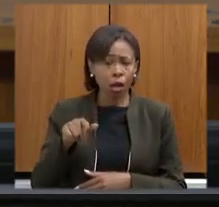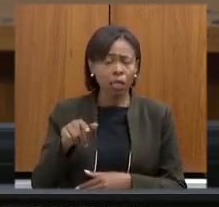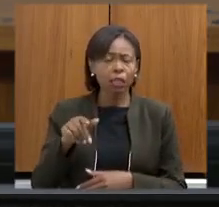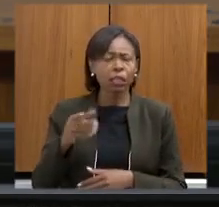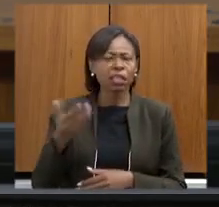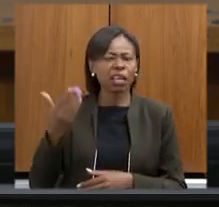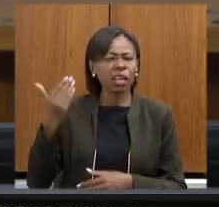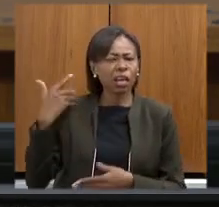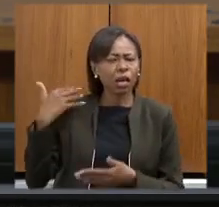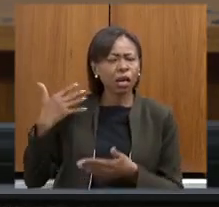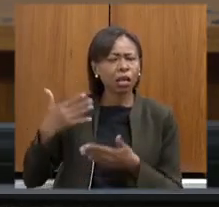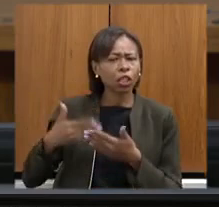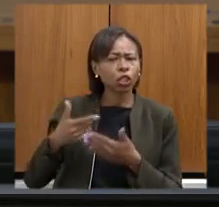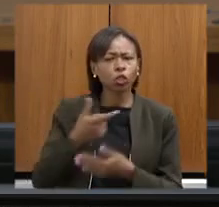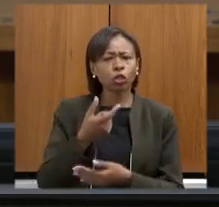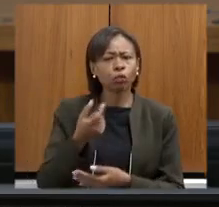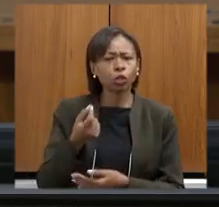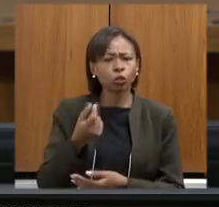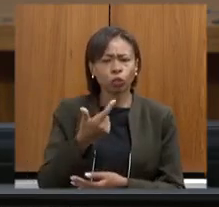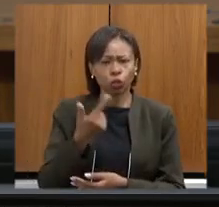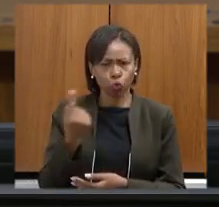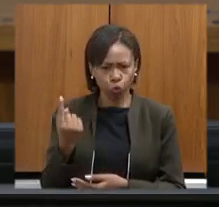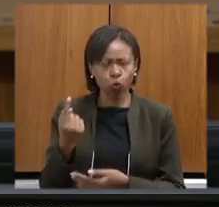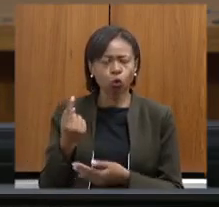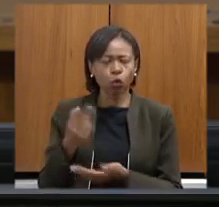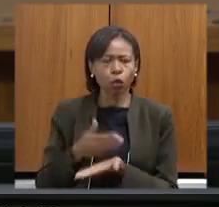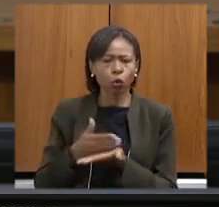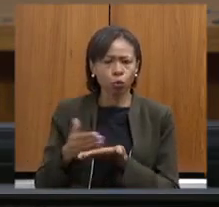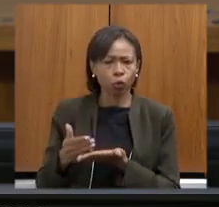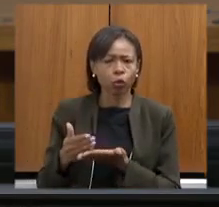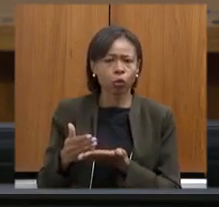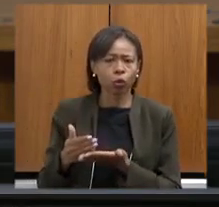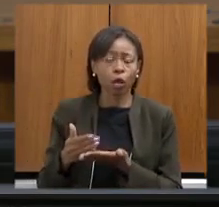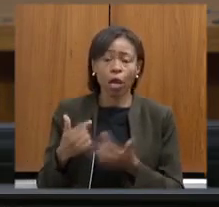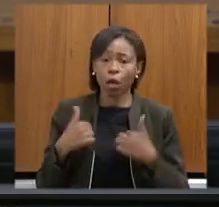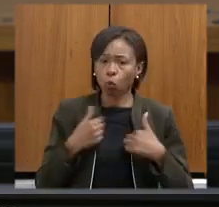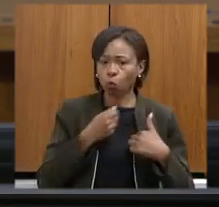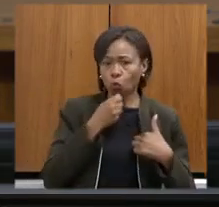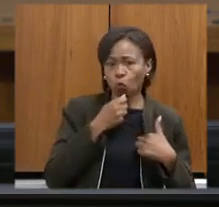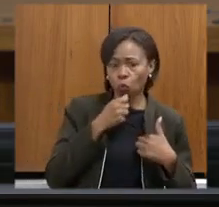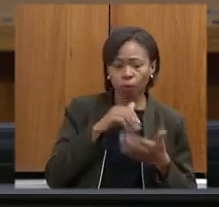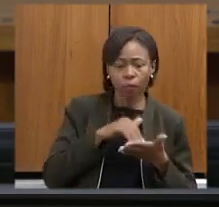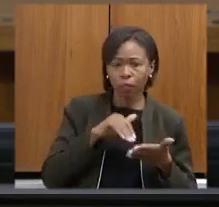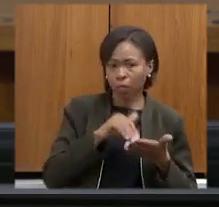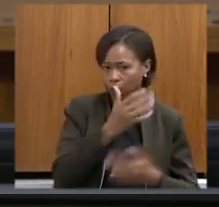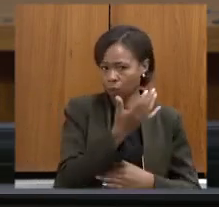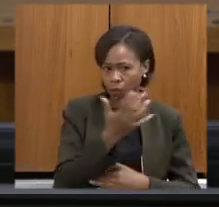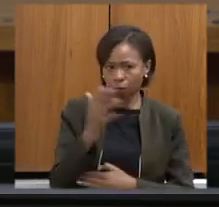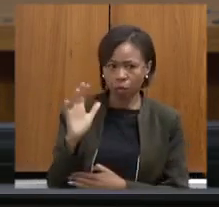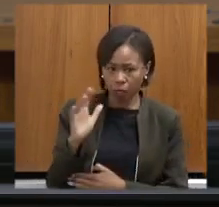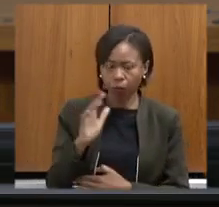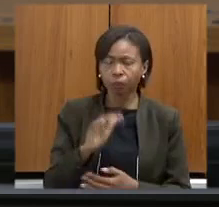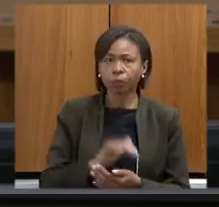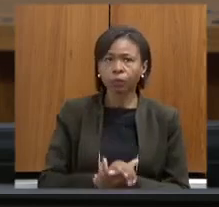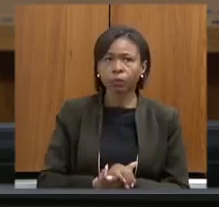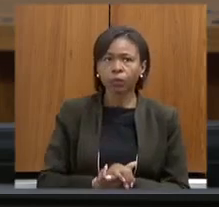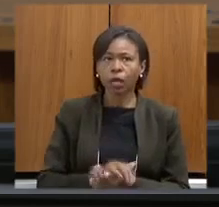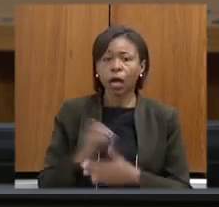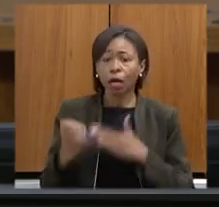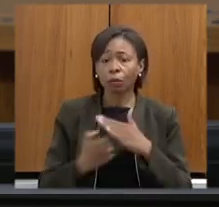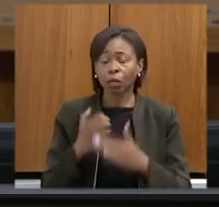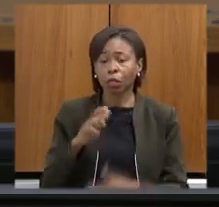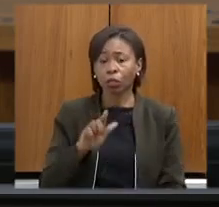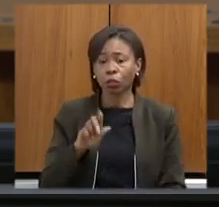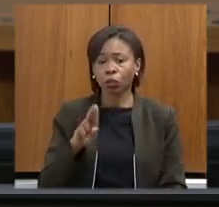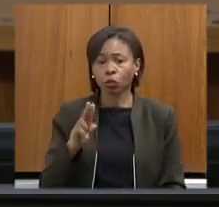ano de 2021 por um TAC assinado antes mesmo da minha chegada à Secretaria de Estado de Meio Ambiente a empresa Good